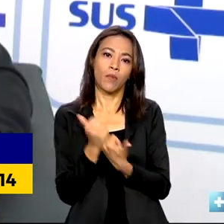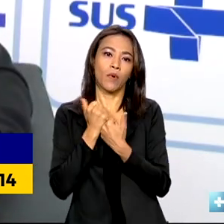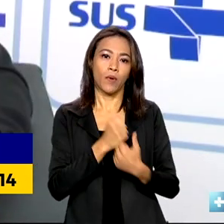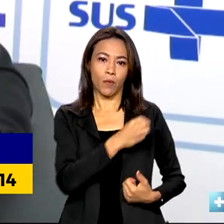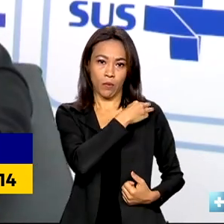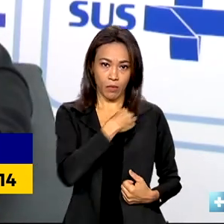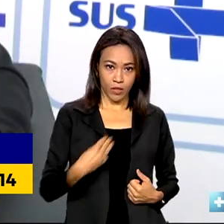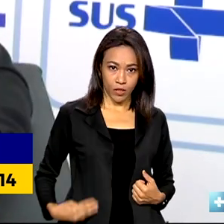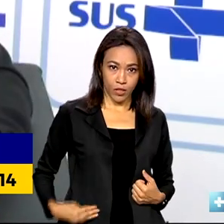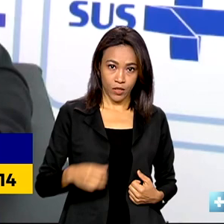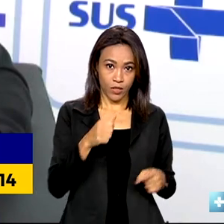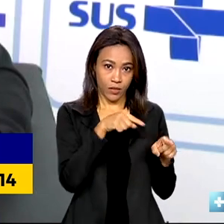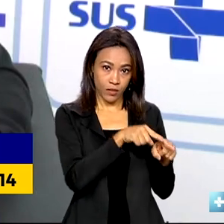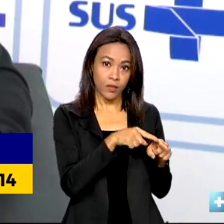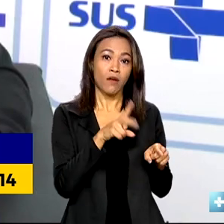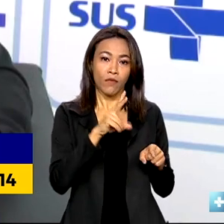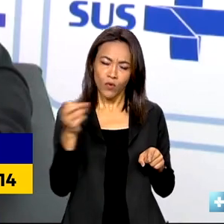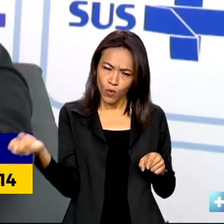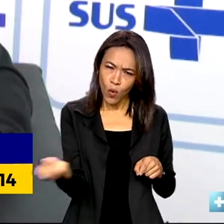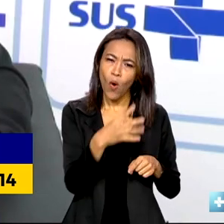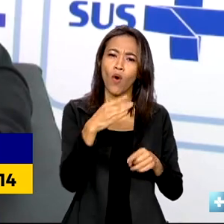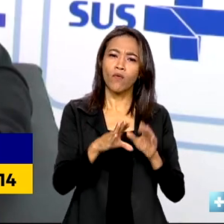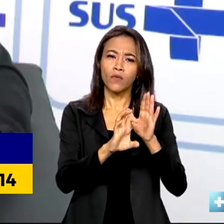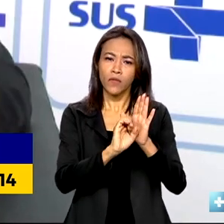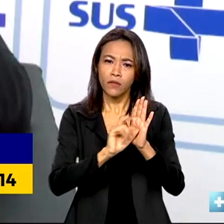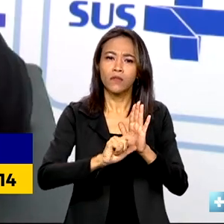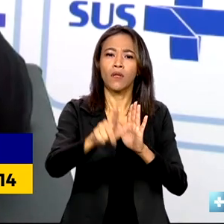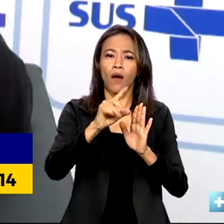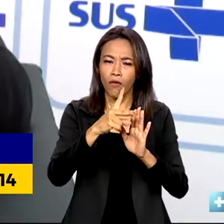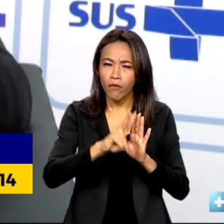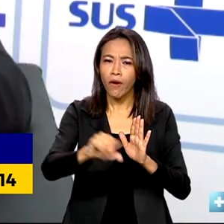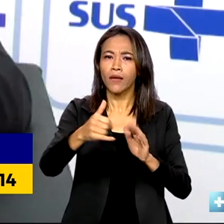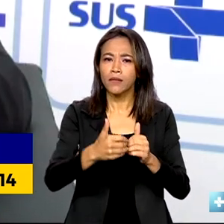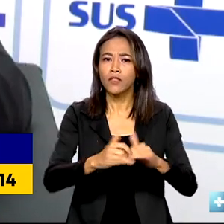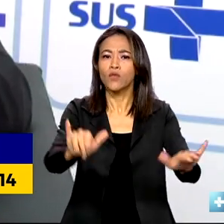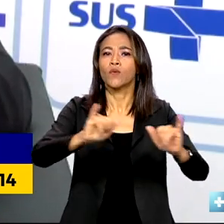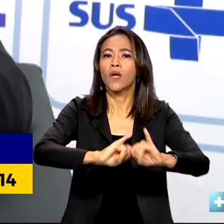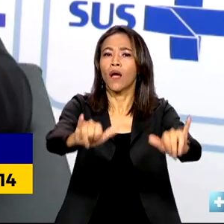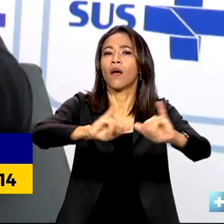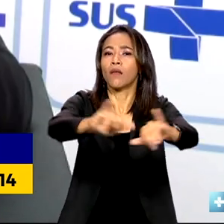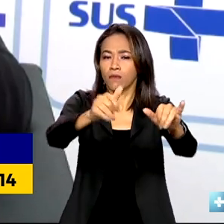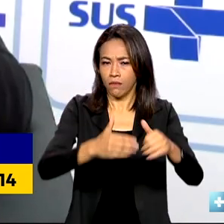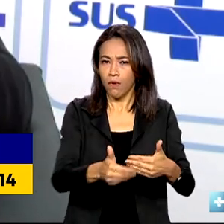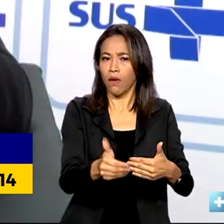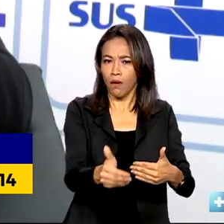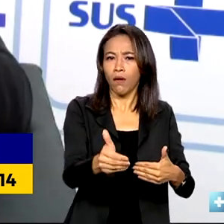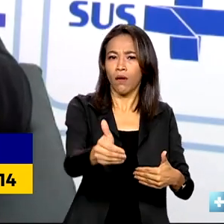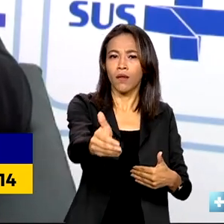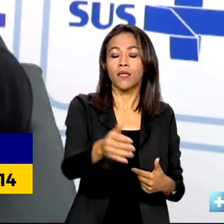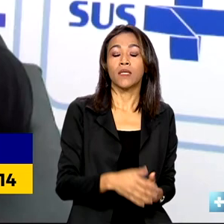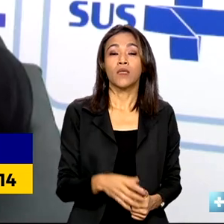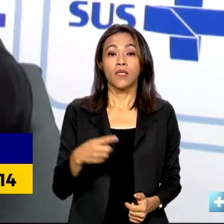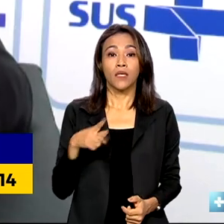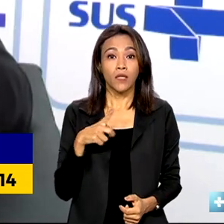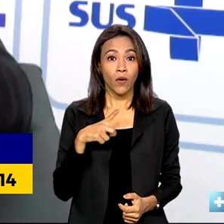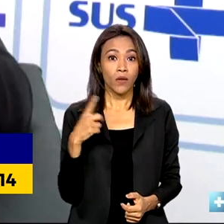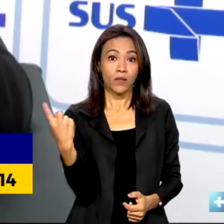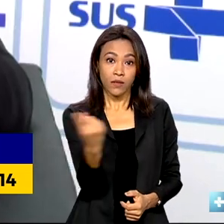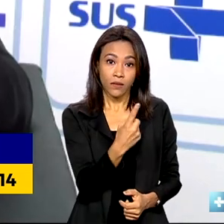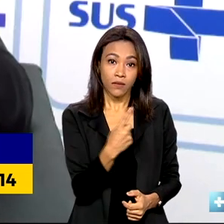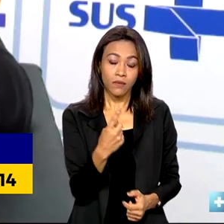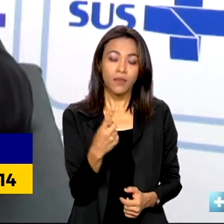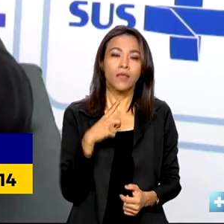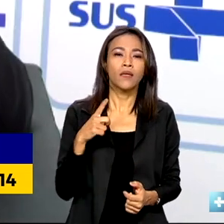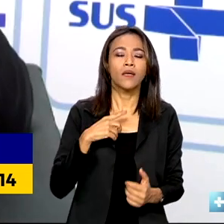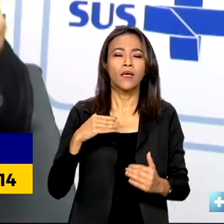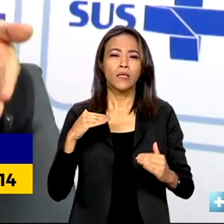novos editais sendo publicados, garantindo que o ciclo de governo nosso seja um ciclo de muita estabilidade da